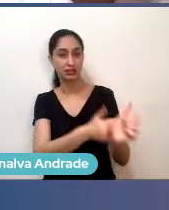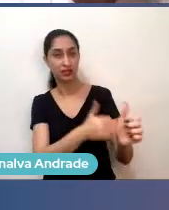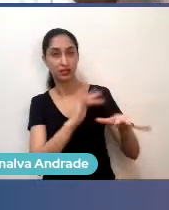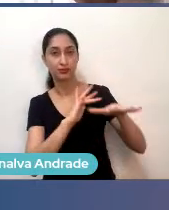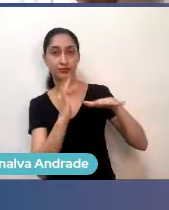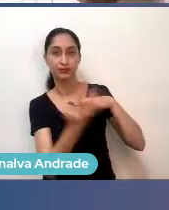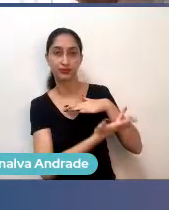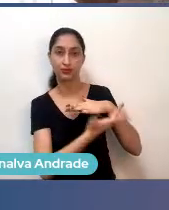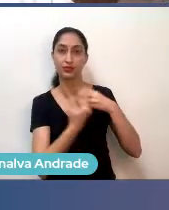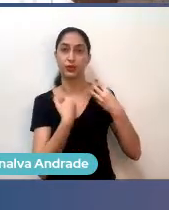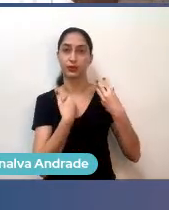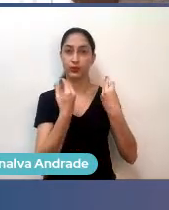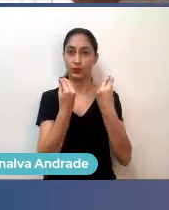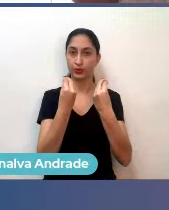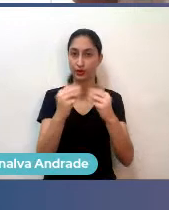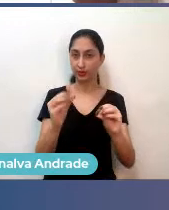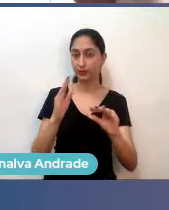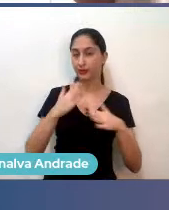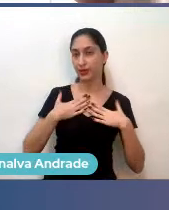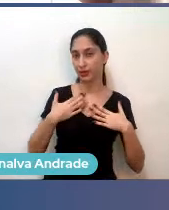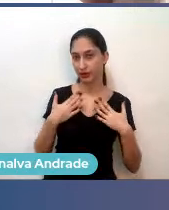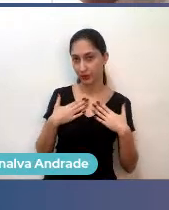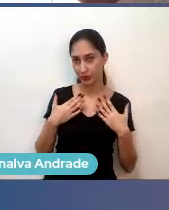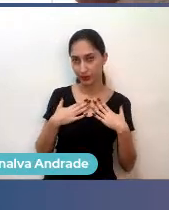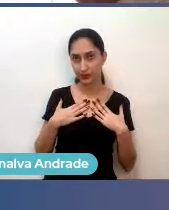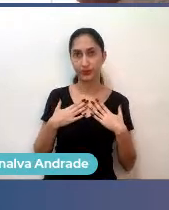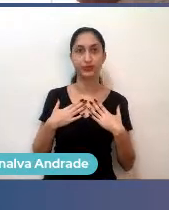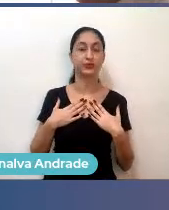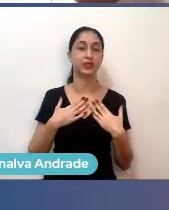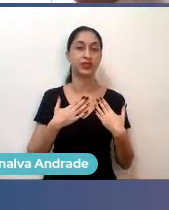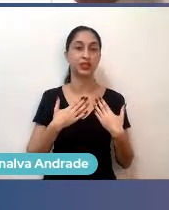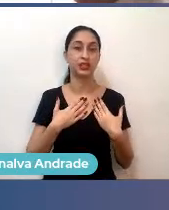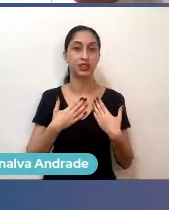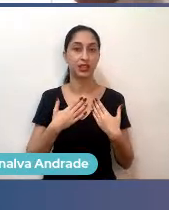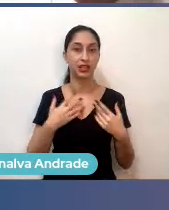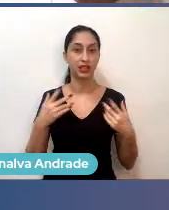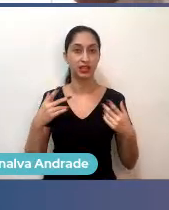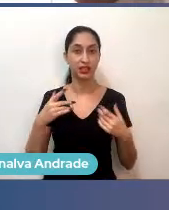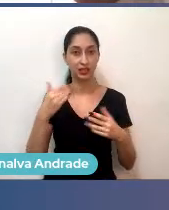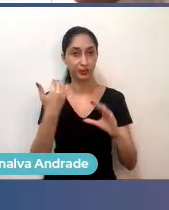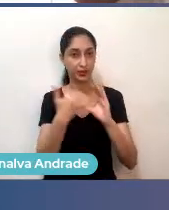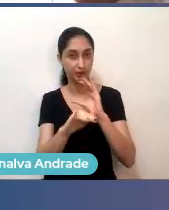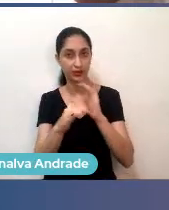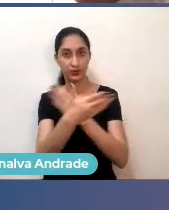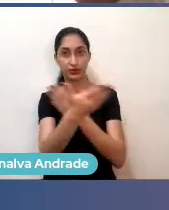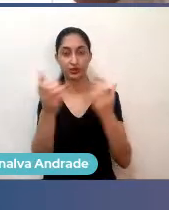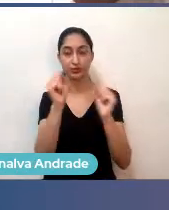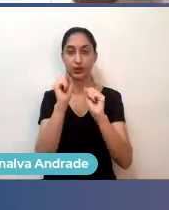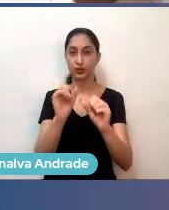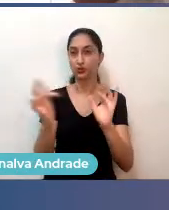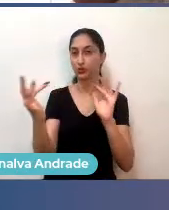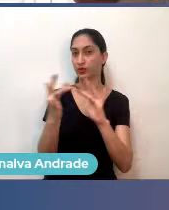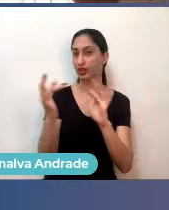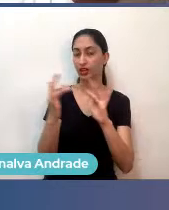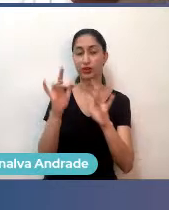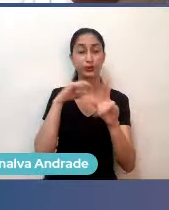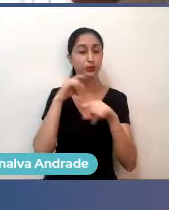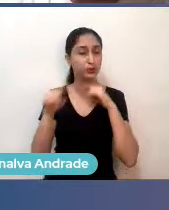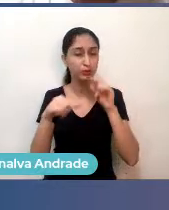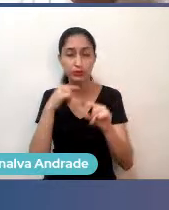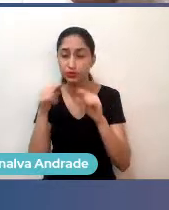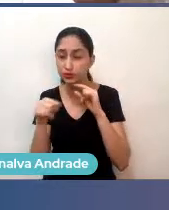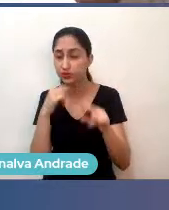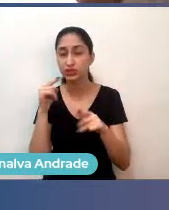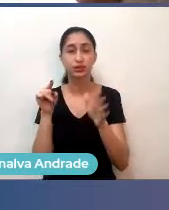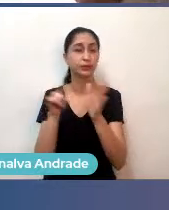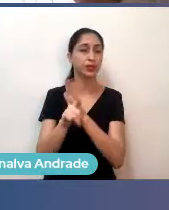deixei a minha também, deixei o site da área de comunidades, e também o nosso e-mail, comunidade.com.br, qualquer dúvida, qualquer coisa que você